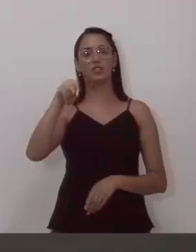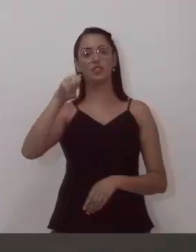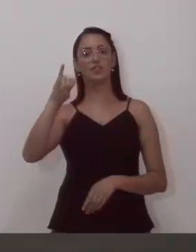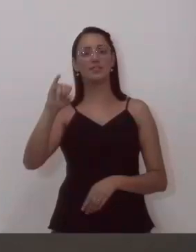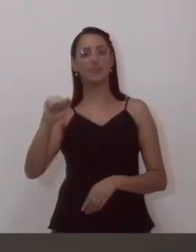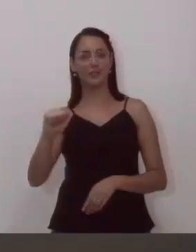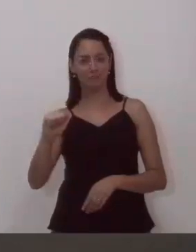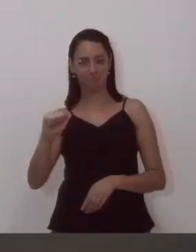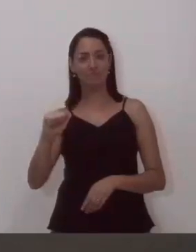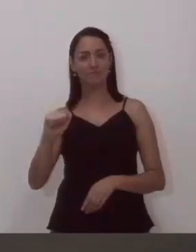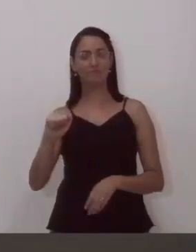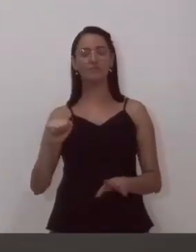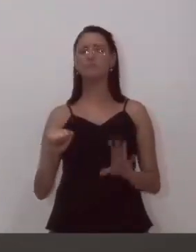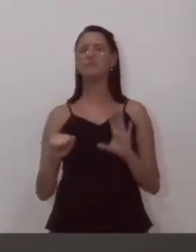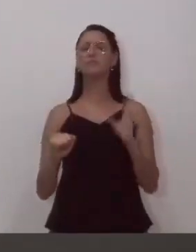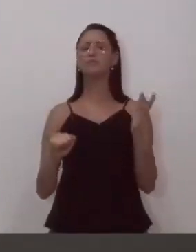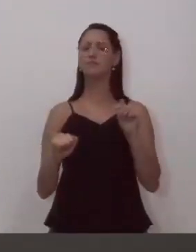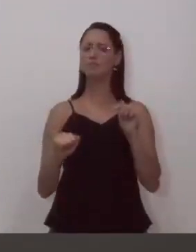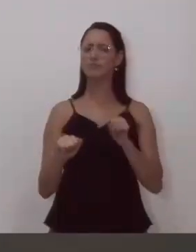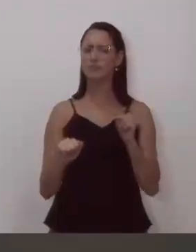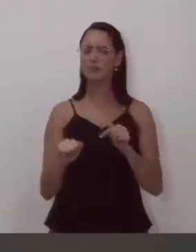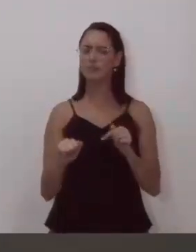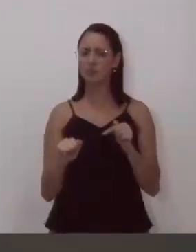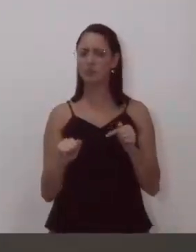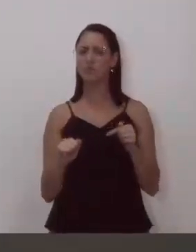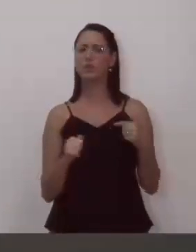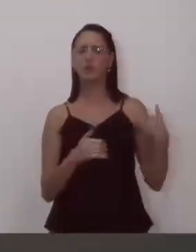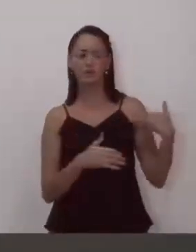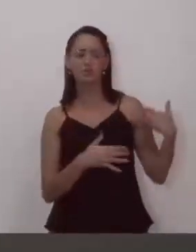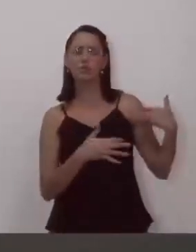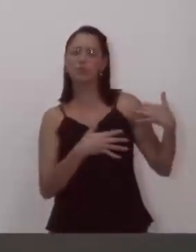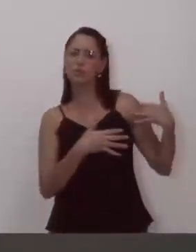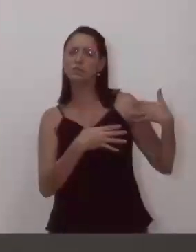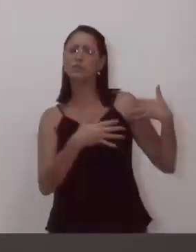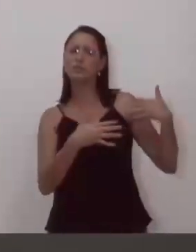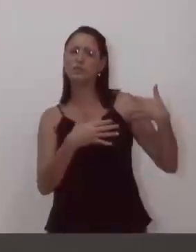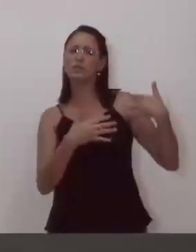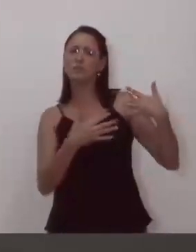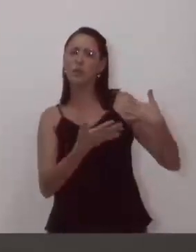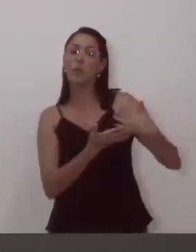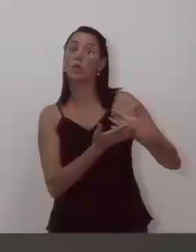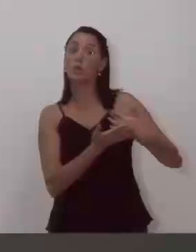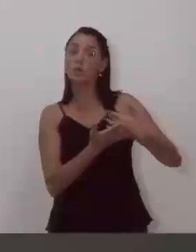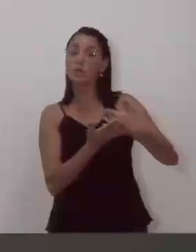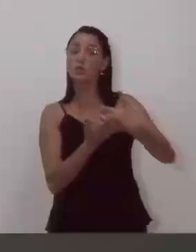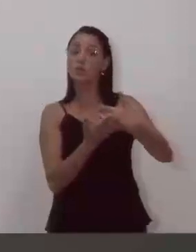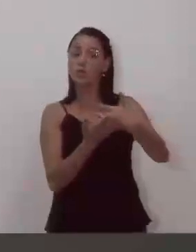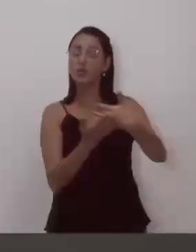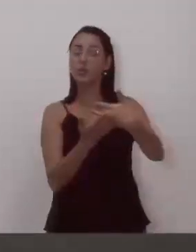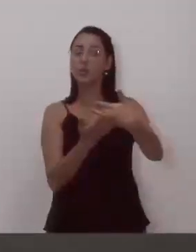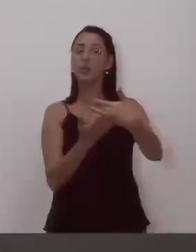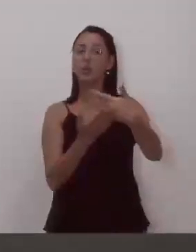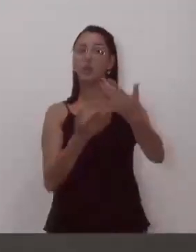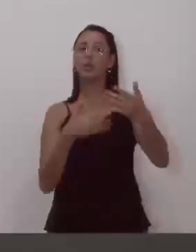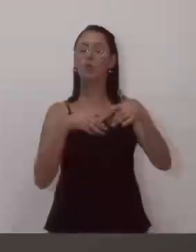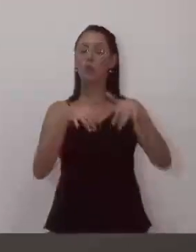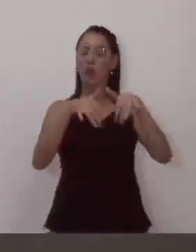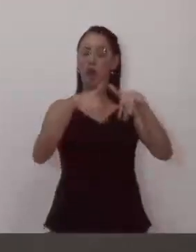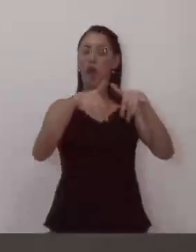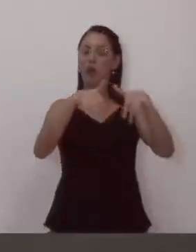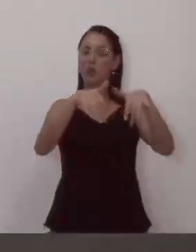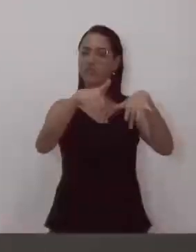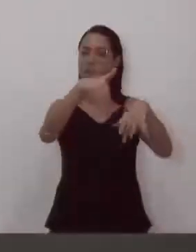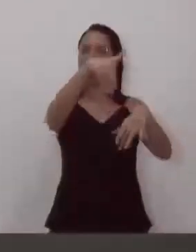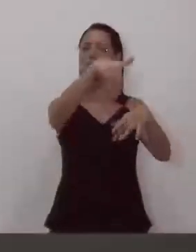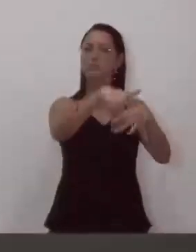E acontece que era um processo que vinha num sentido, que era um sentido de arquivamento, já tinha sido